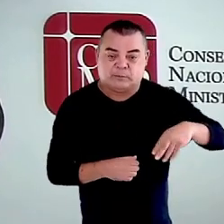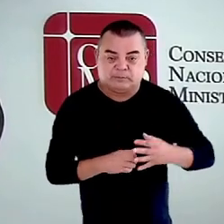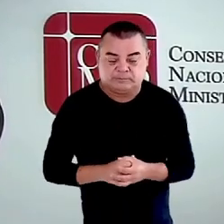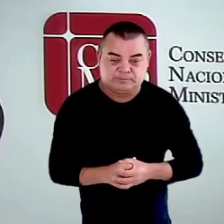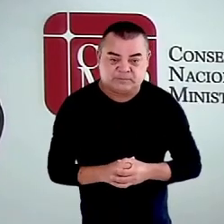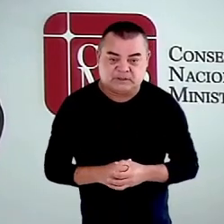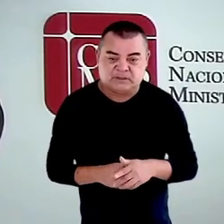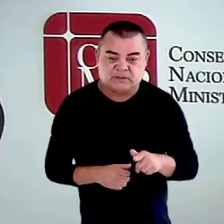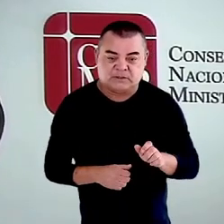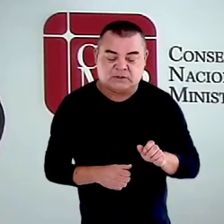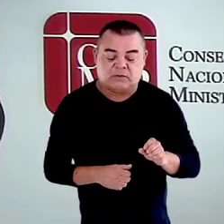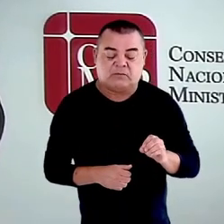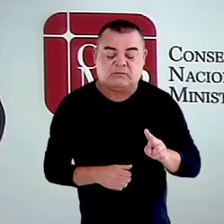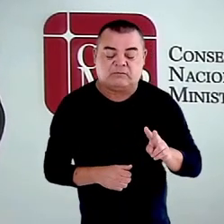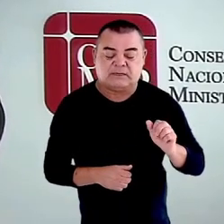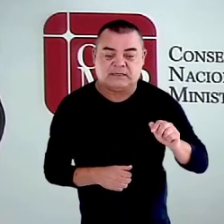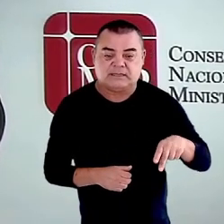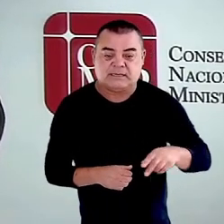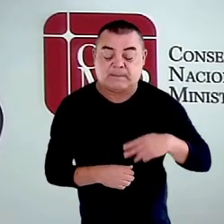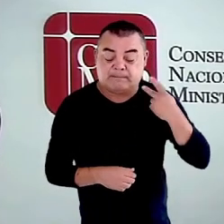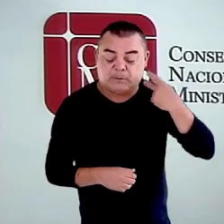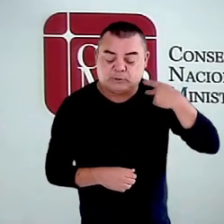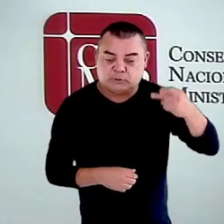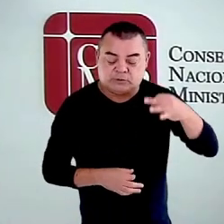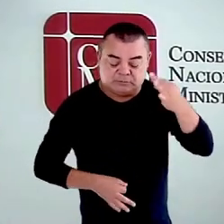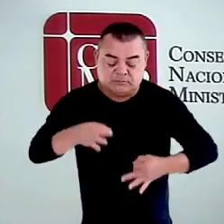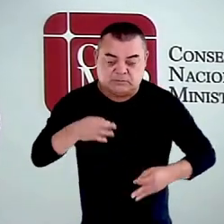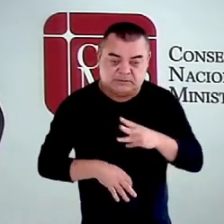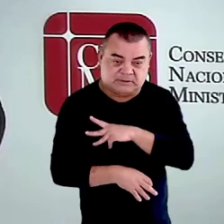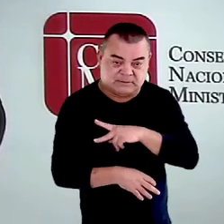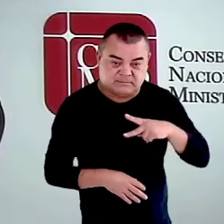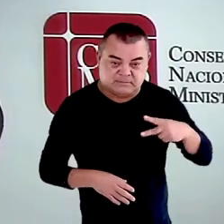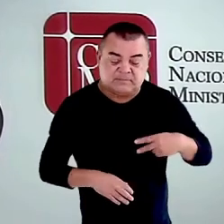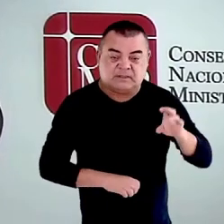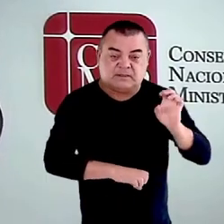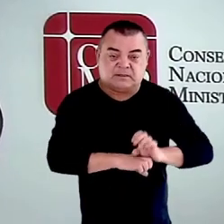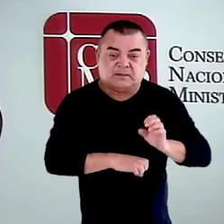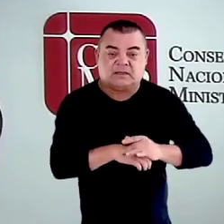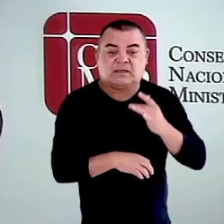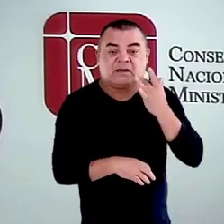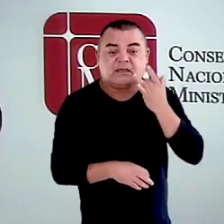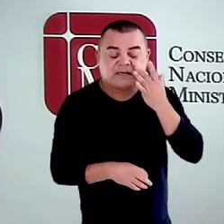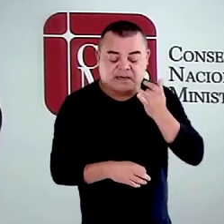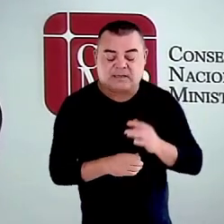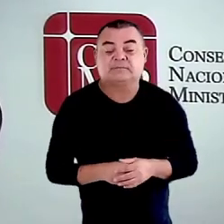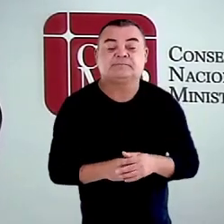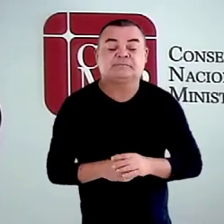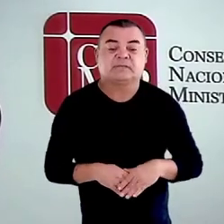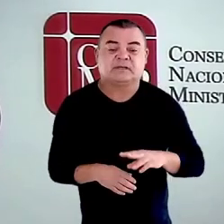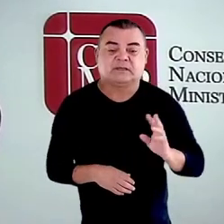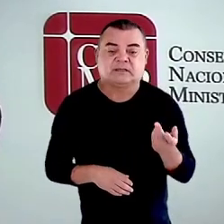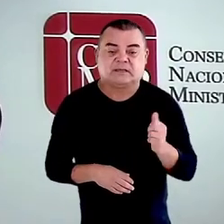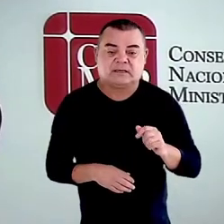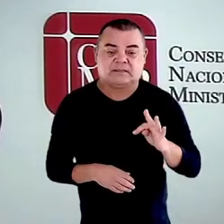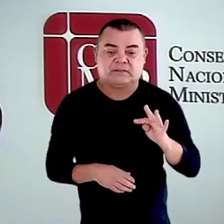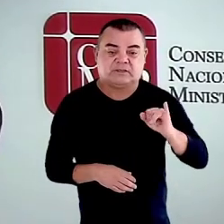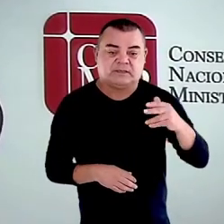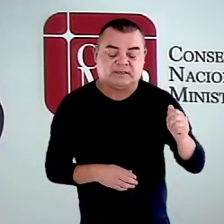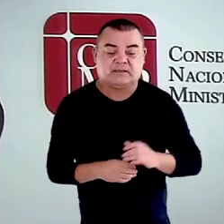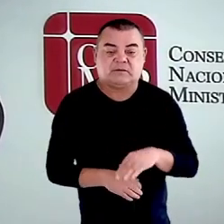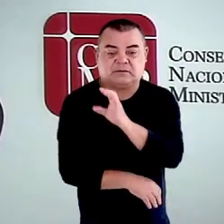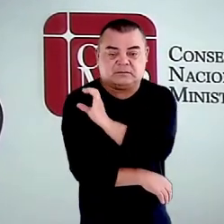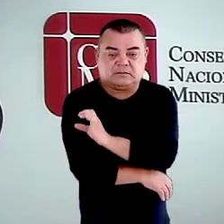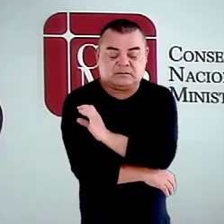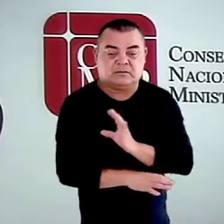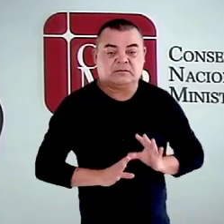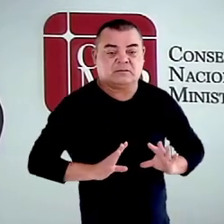Giovana Melo Araújo, Promotora de Justiça do Ministério Público do Estado do Ceará. Cátia Regiane de Araújo, Coordenadora